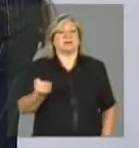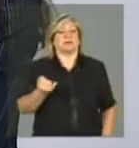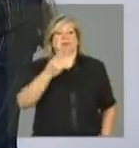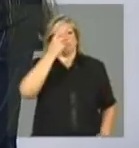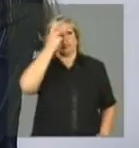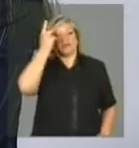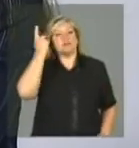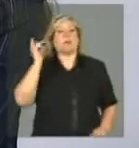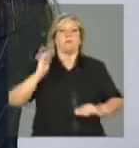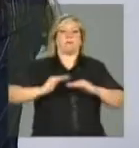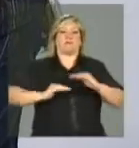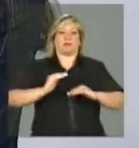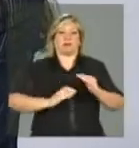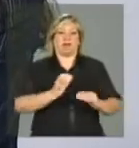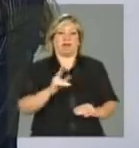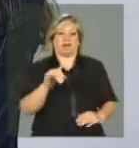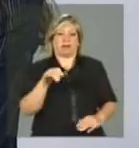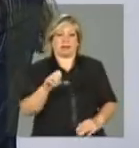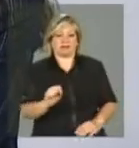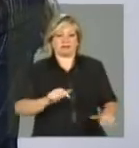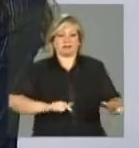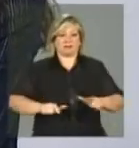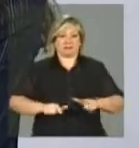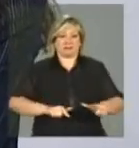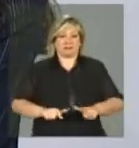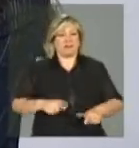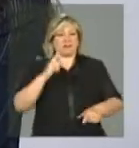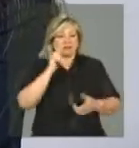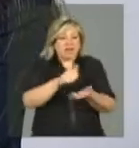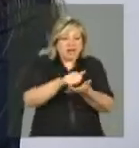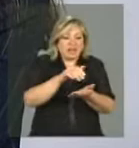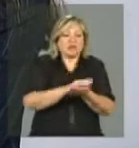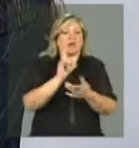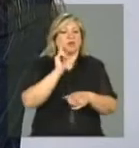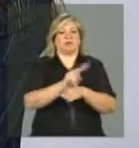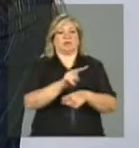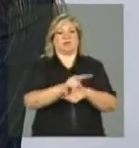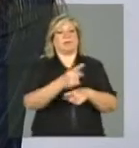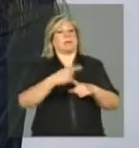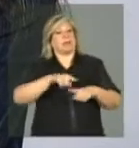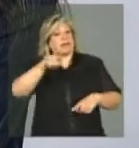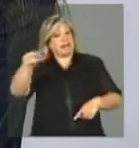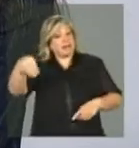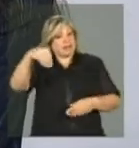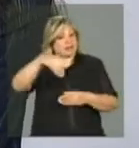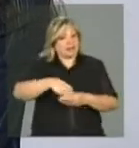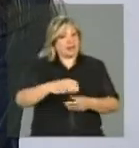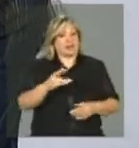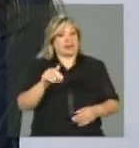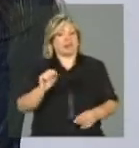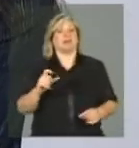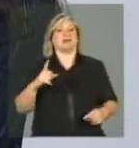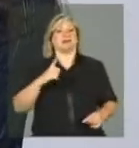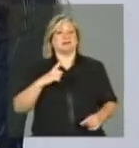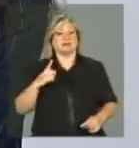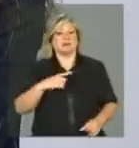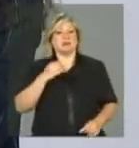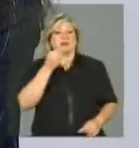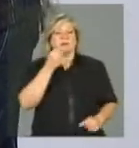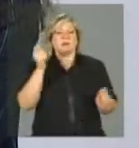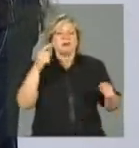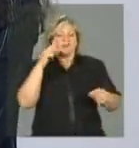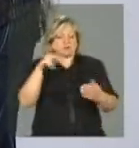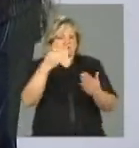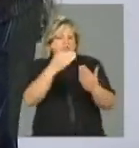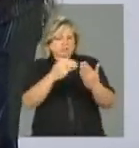do CRAS registrar-se com o acompanhamento, porque lá tem a possibilidade de você ter rompido os efeitos do descumprimento de